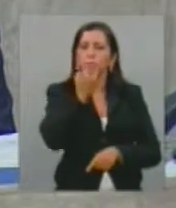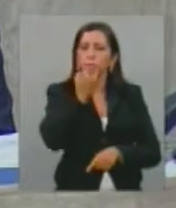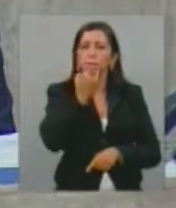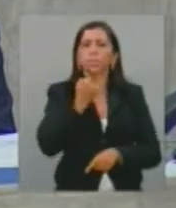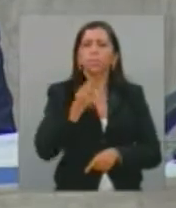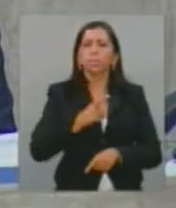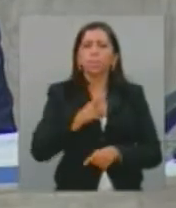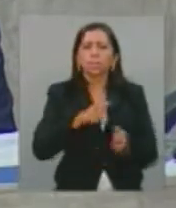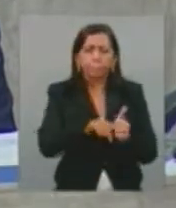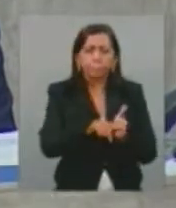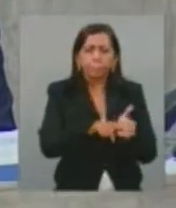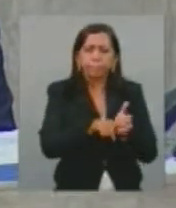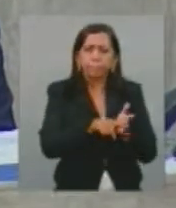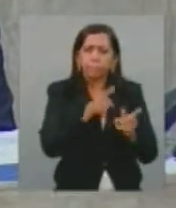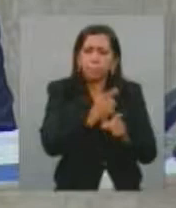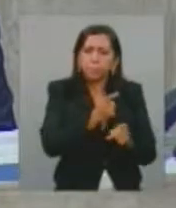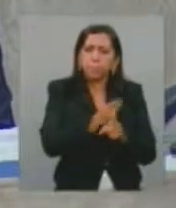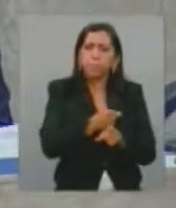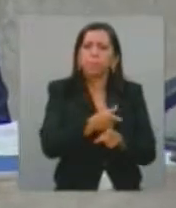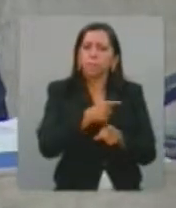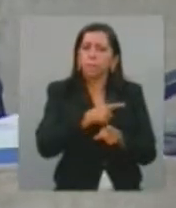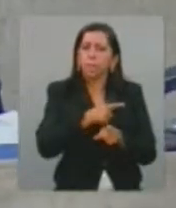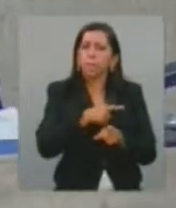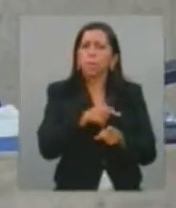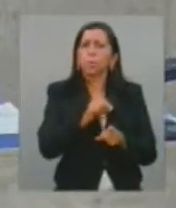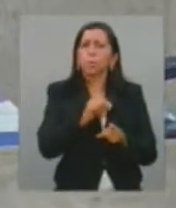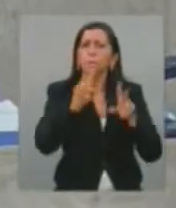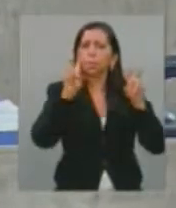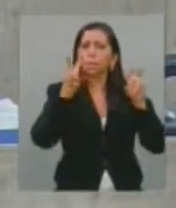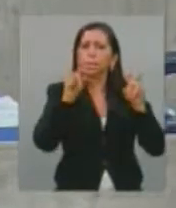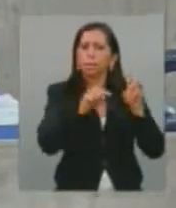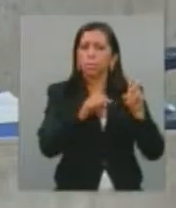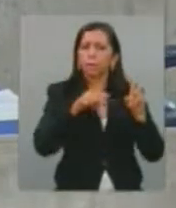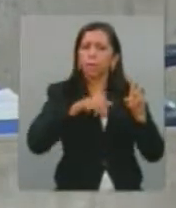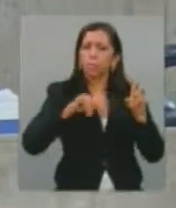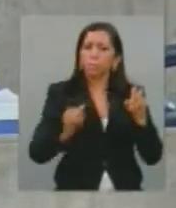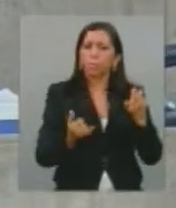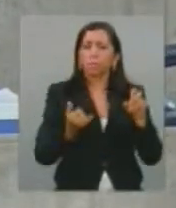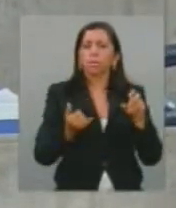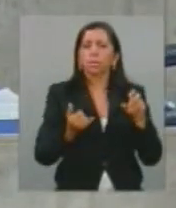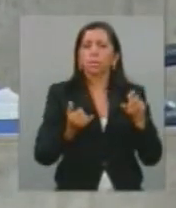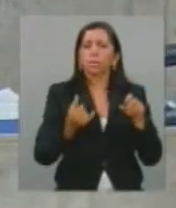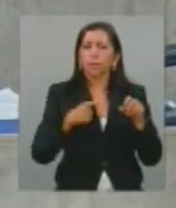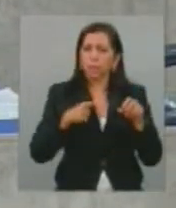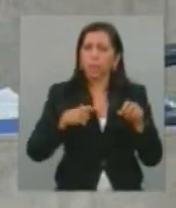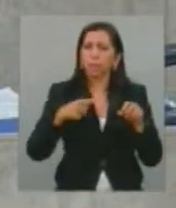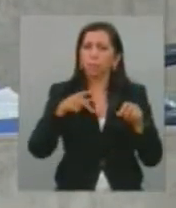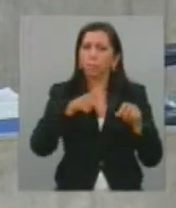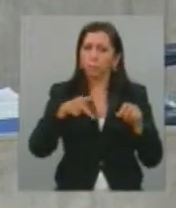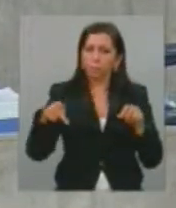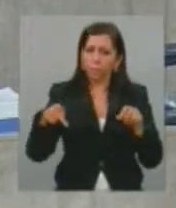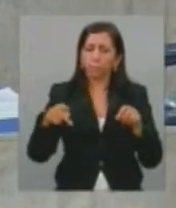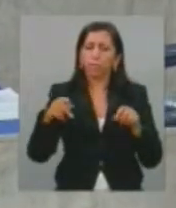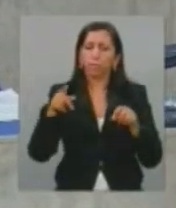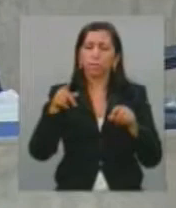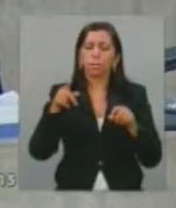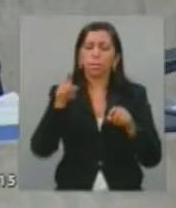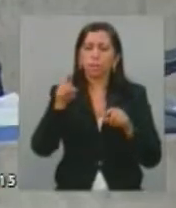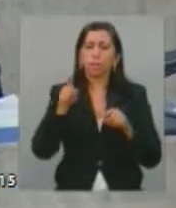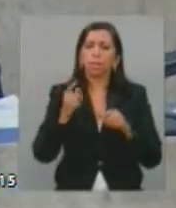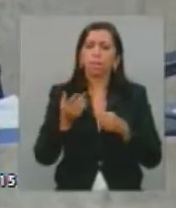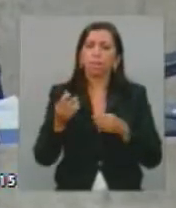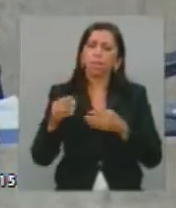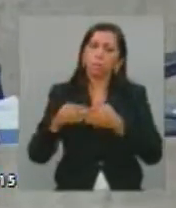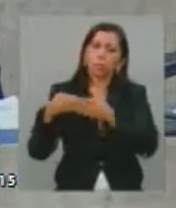Tem um estudo e uma pesquisa muito forte nesse tema. Tive a oportunidade, ainda enquanto presidente da OVC, levá-la para